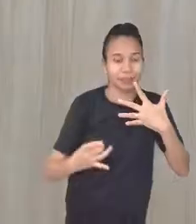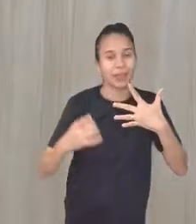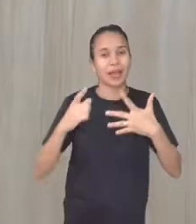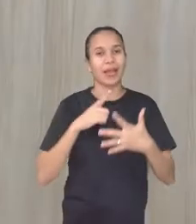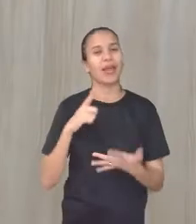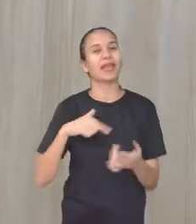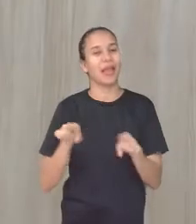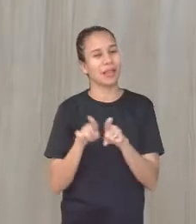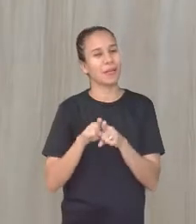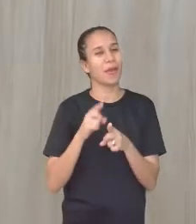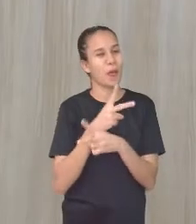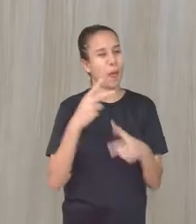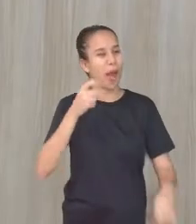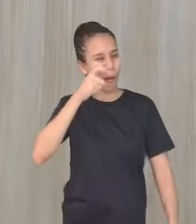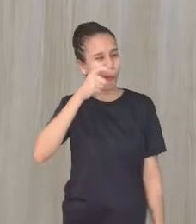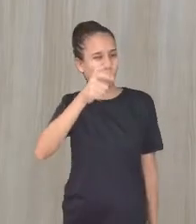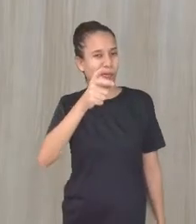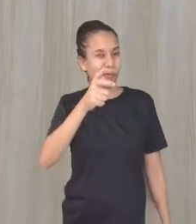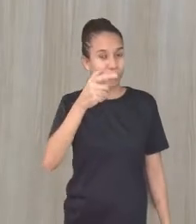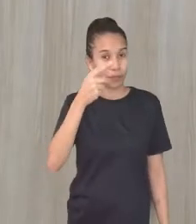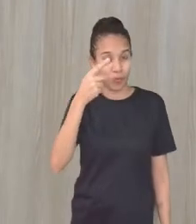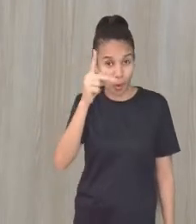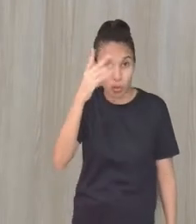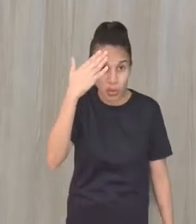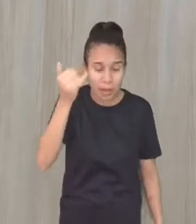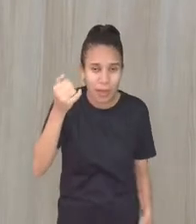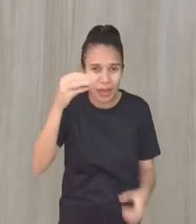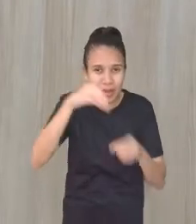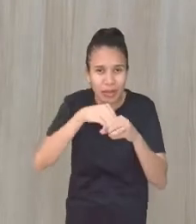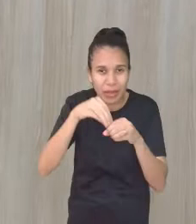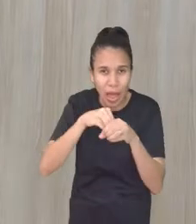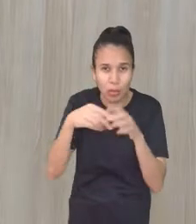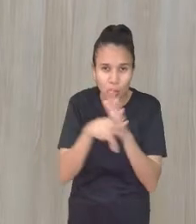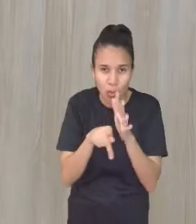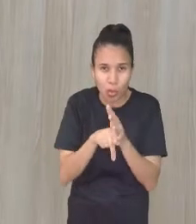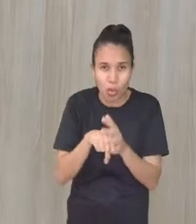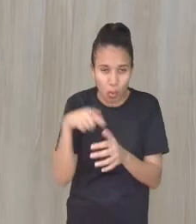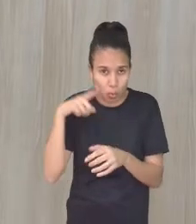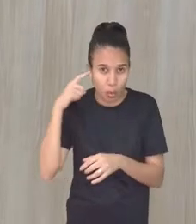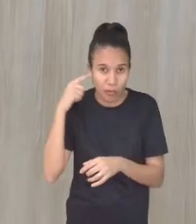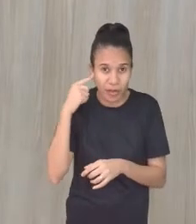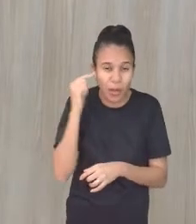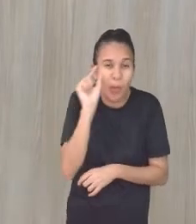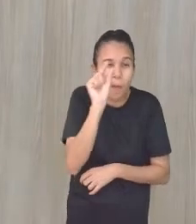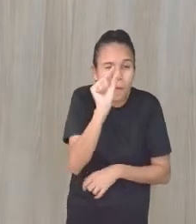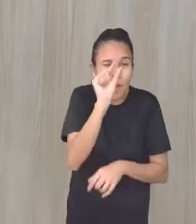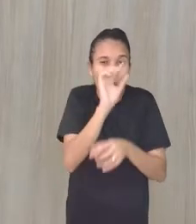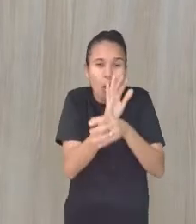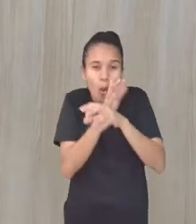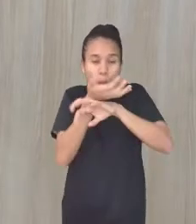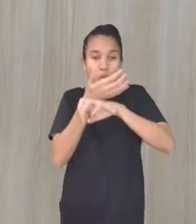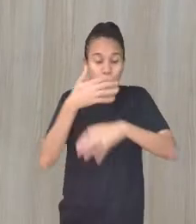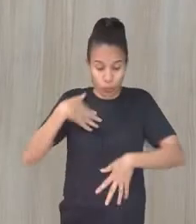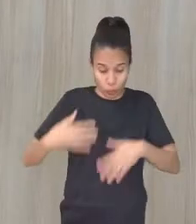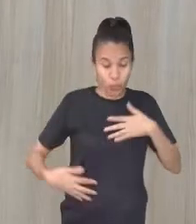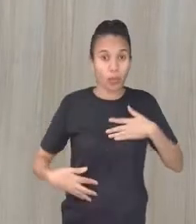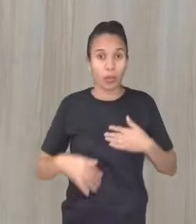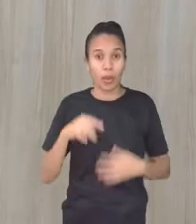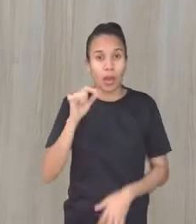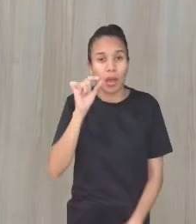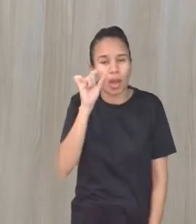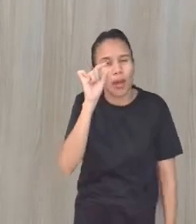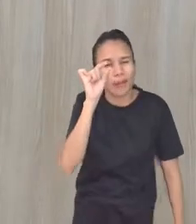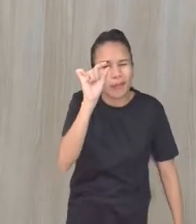algumas curiosidades bem interessantes. Sabia que lá no ouvido que tem os três menores ossículos do nosso corpo, ou seja, os